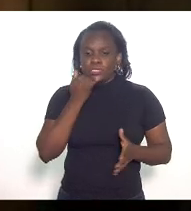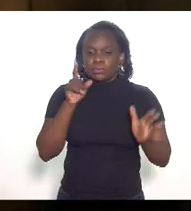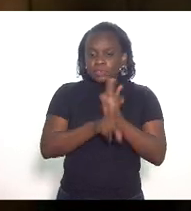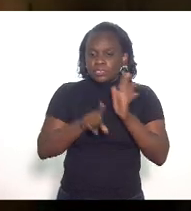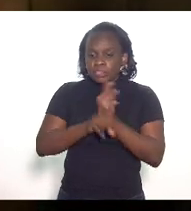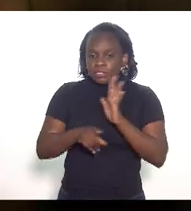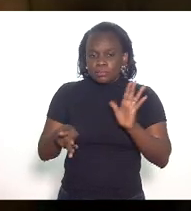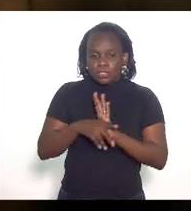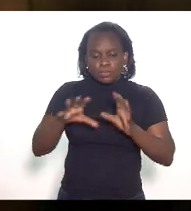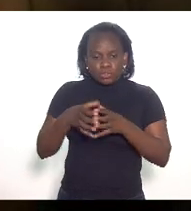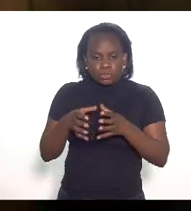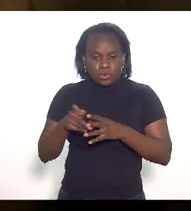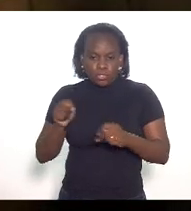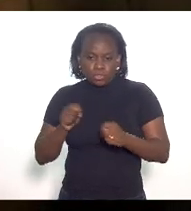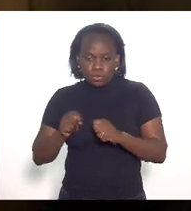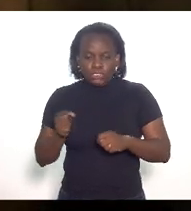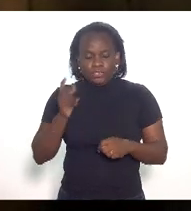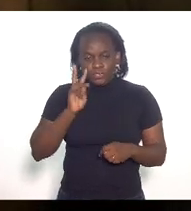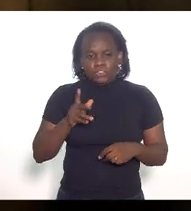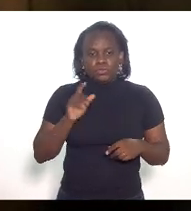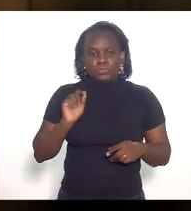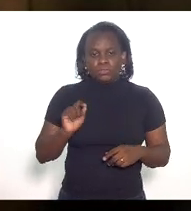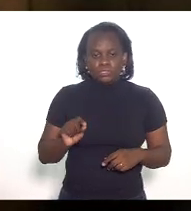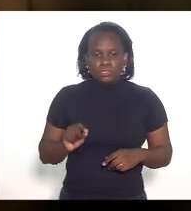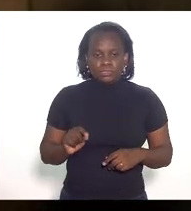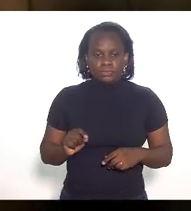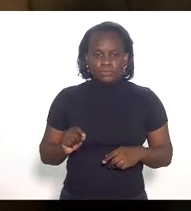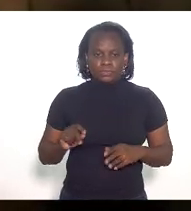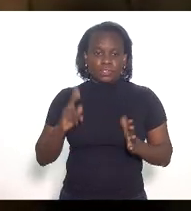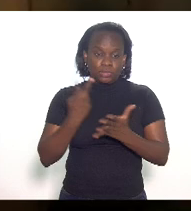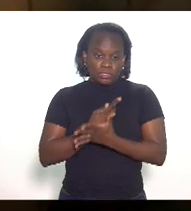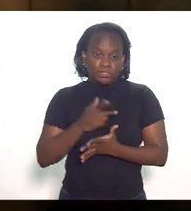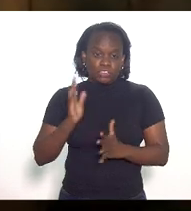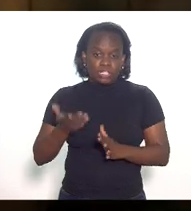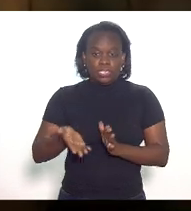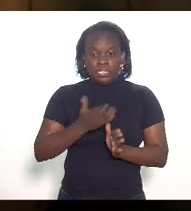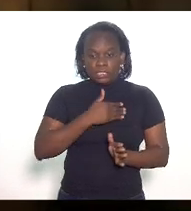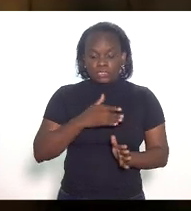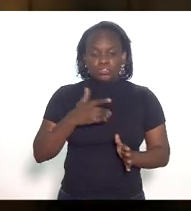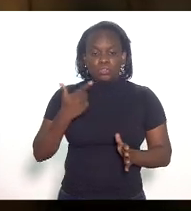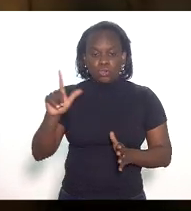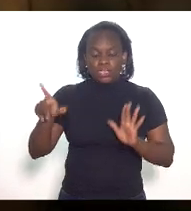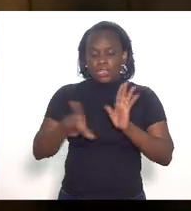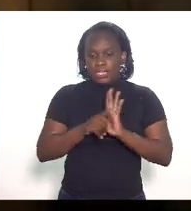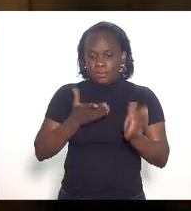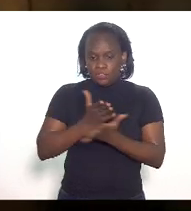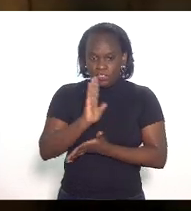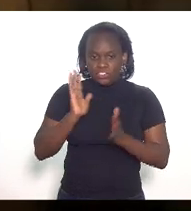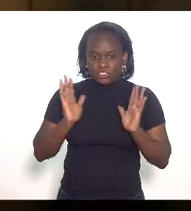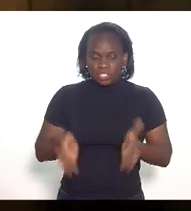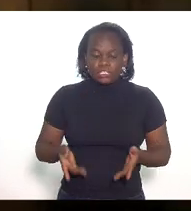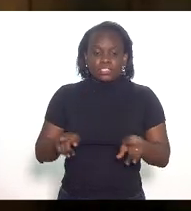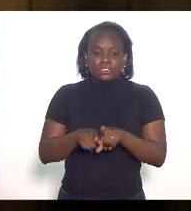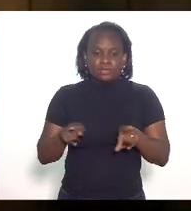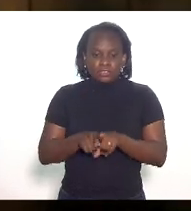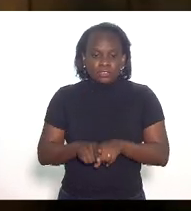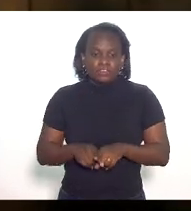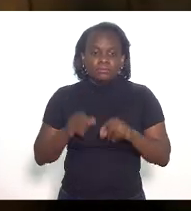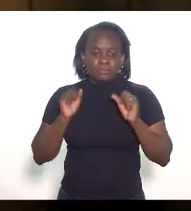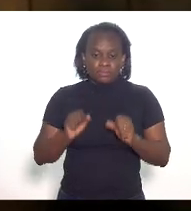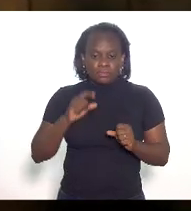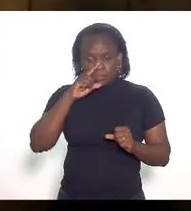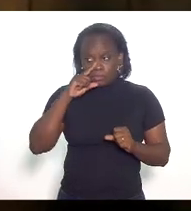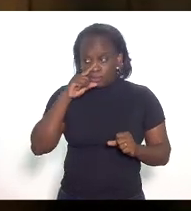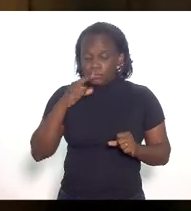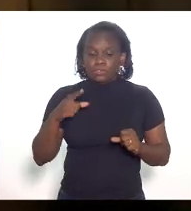pelos órgãos de controle como a gente viu aí acontecendo anteriormente em outras leis aprovadas e também a gente corre o